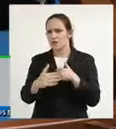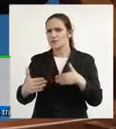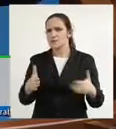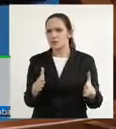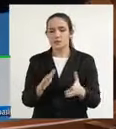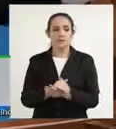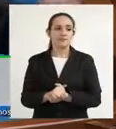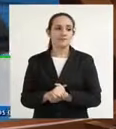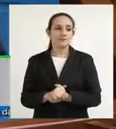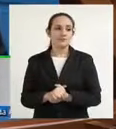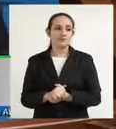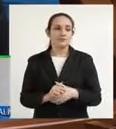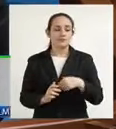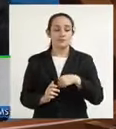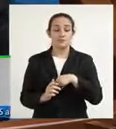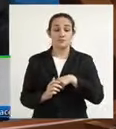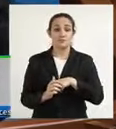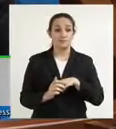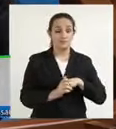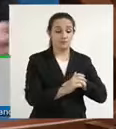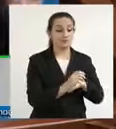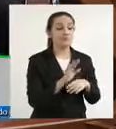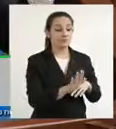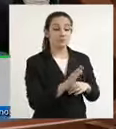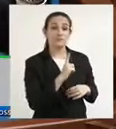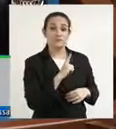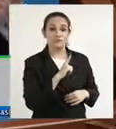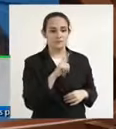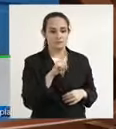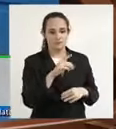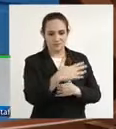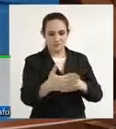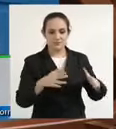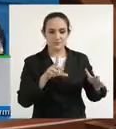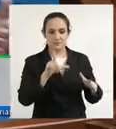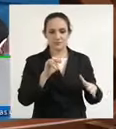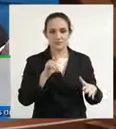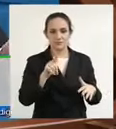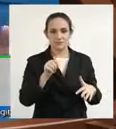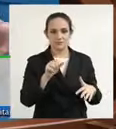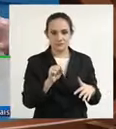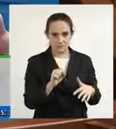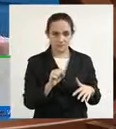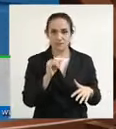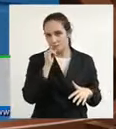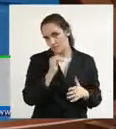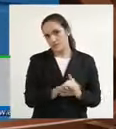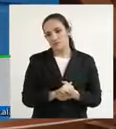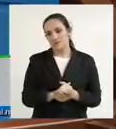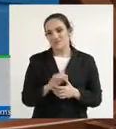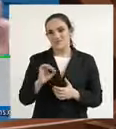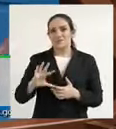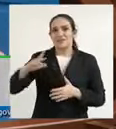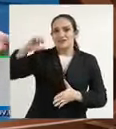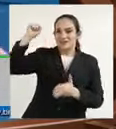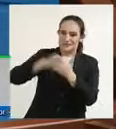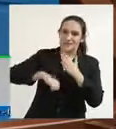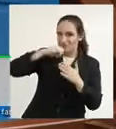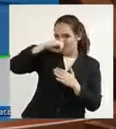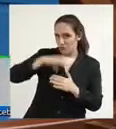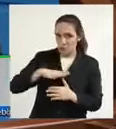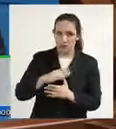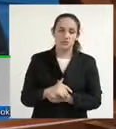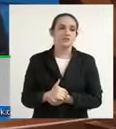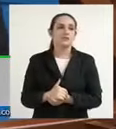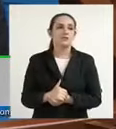Essa que foi instalada na IMOL, deputado Rinaldo, as mulheres vítimas de violência são levadas para lá e ficam esperando fazer as perícias e o